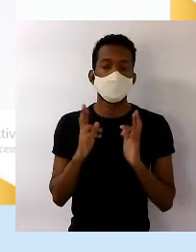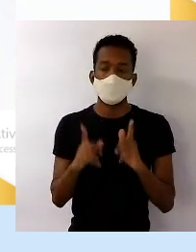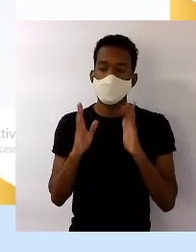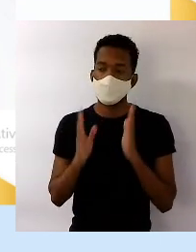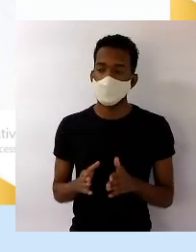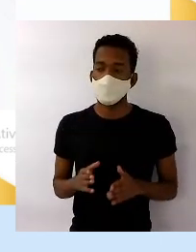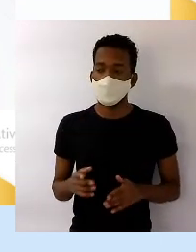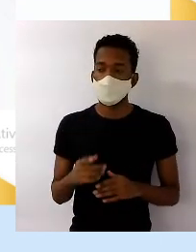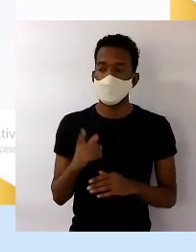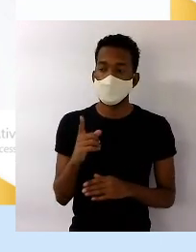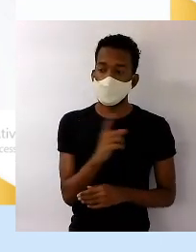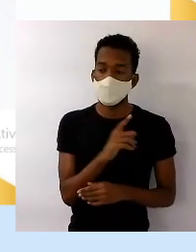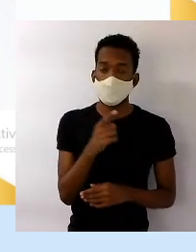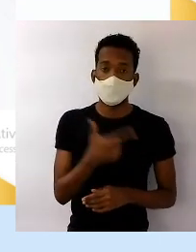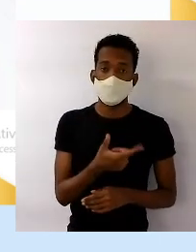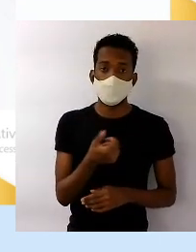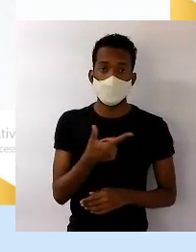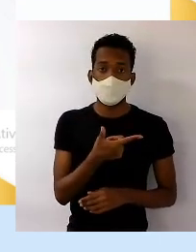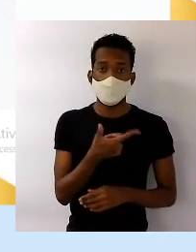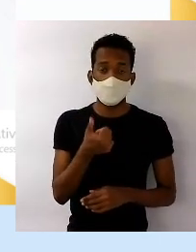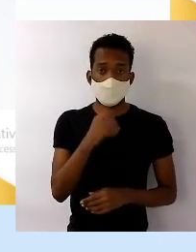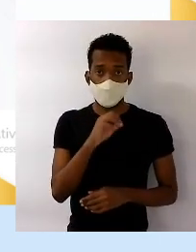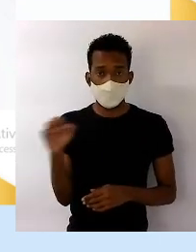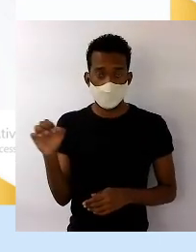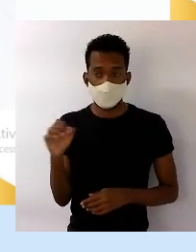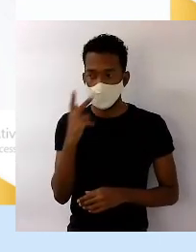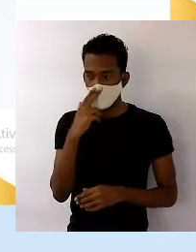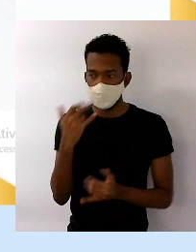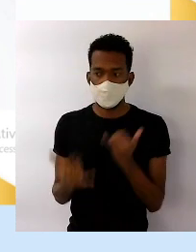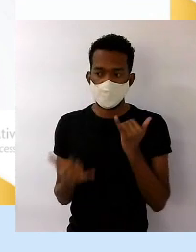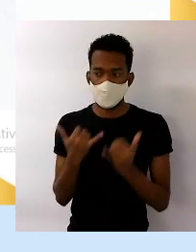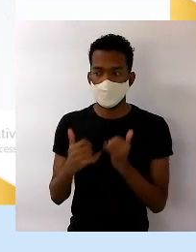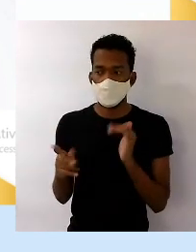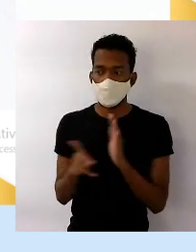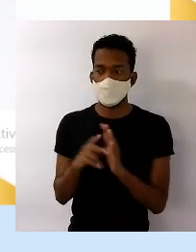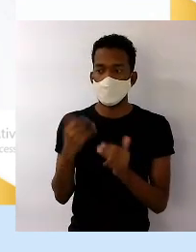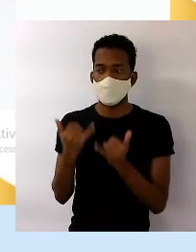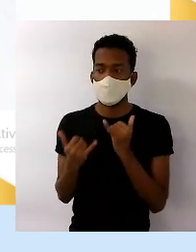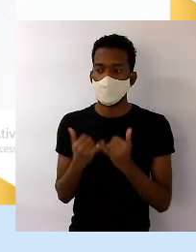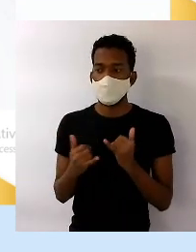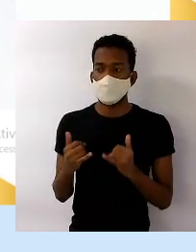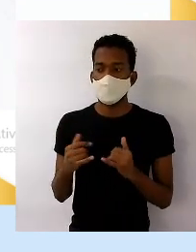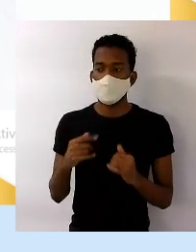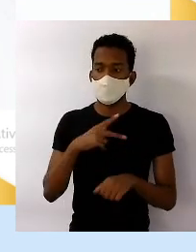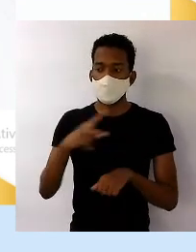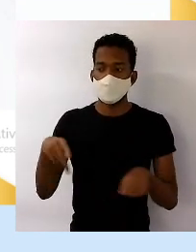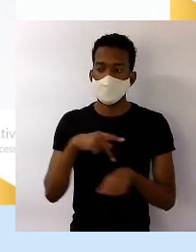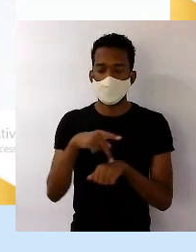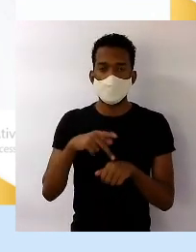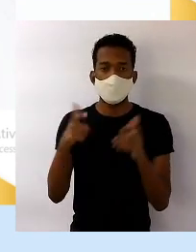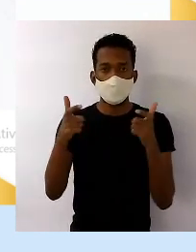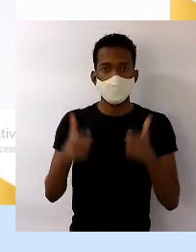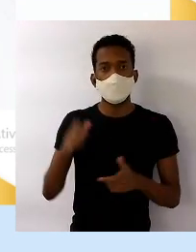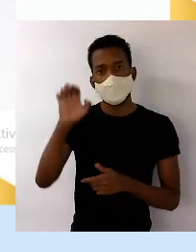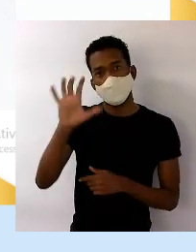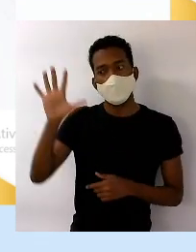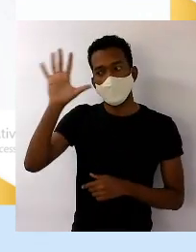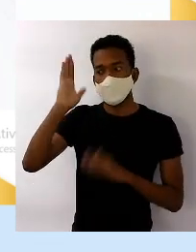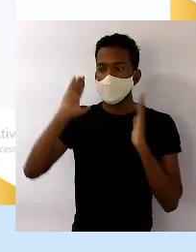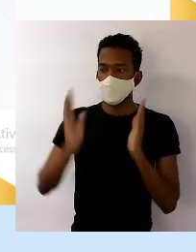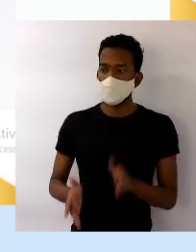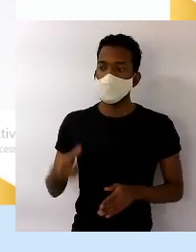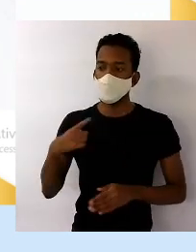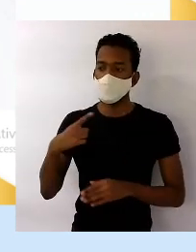perfil de 2100, para o Brasil, ele se assemelha muito ao perfil dos países da Europa, que já